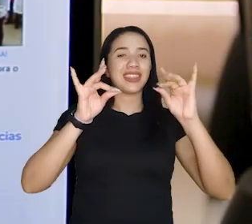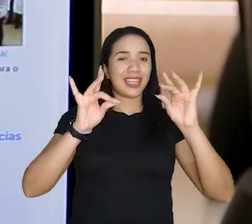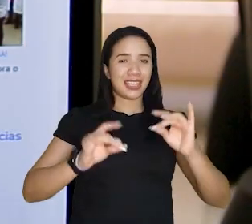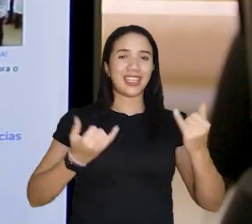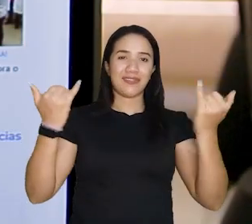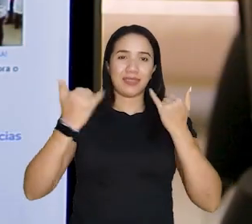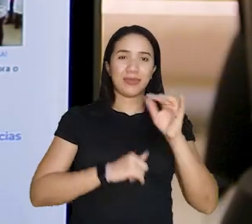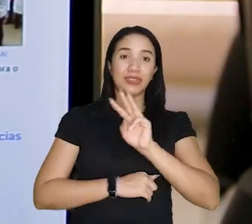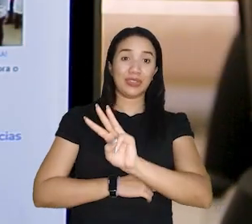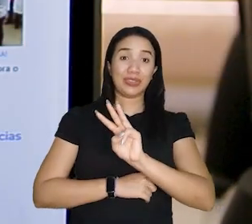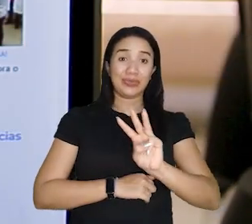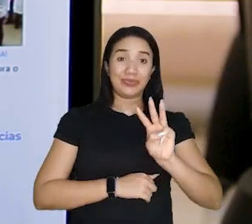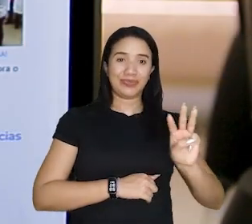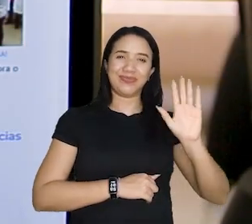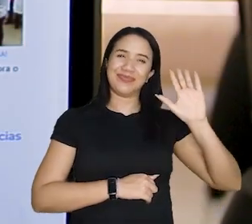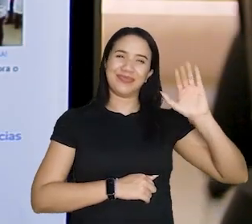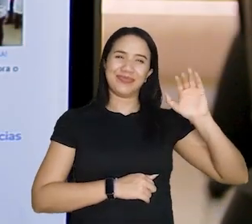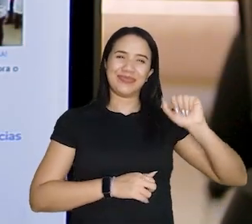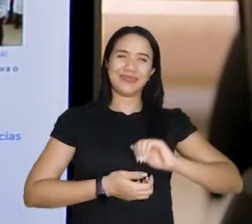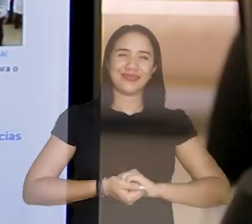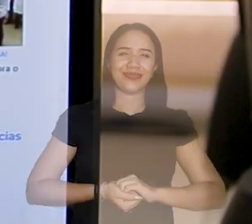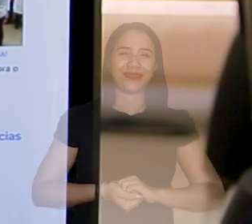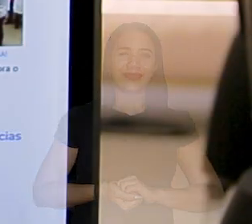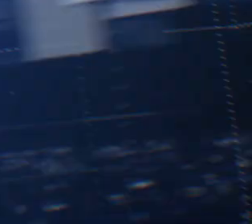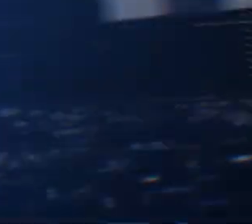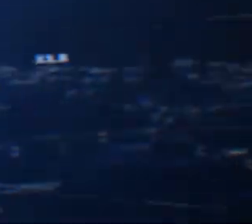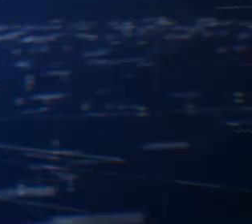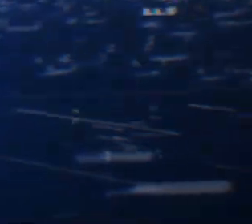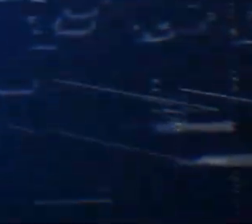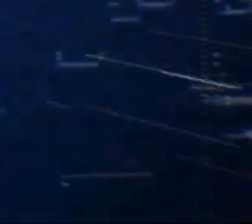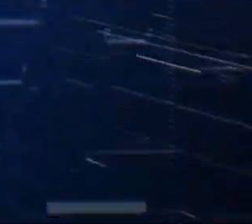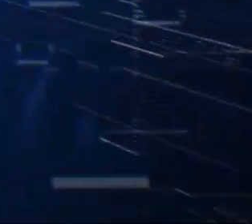Mais detalhes no Agência Pará. Até a próxima!